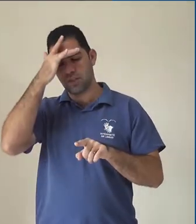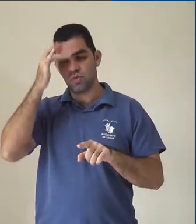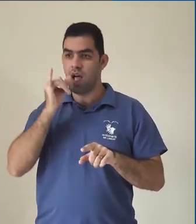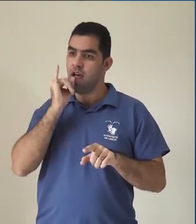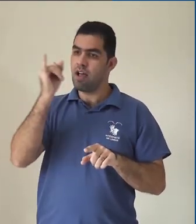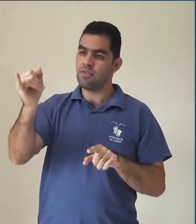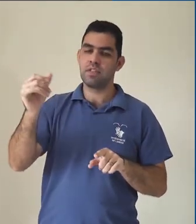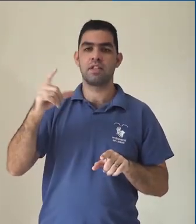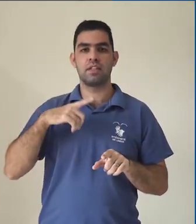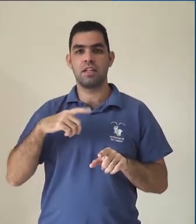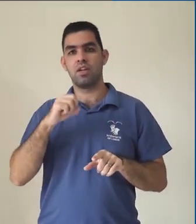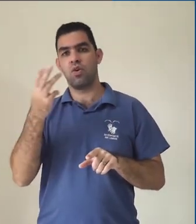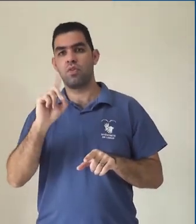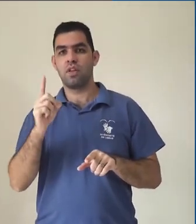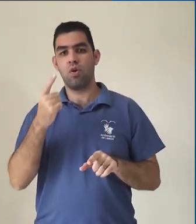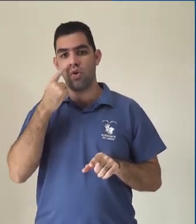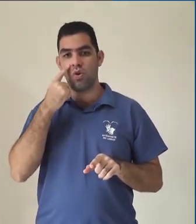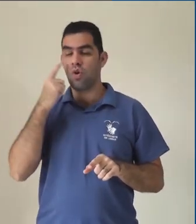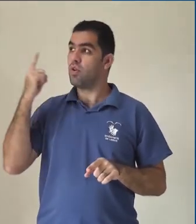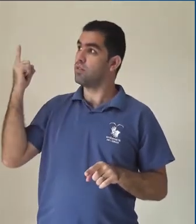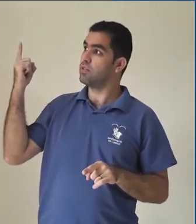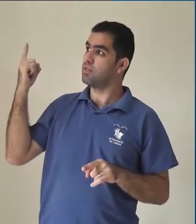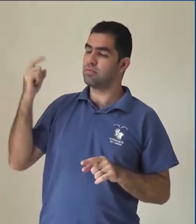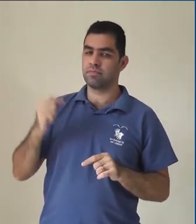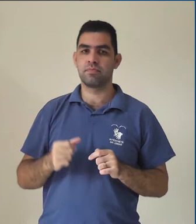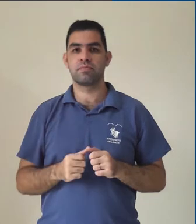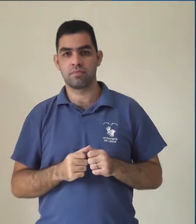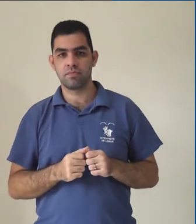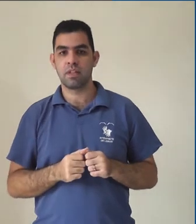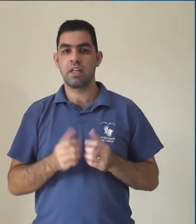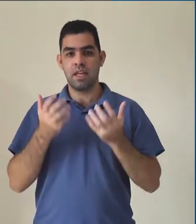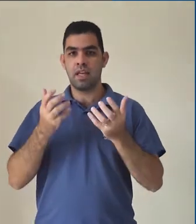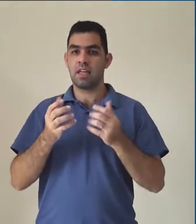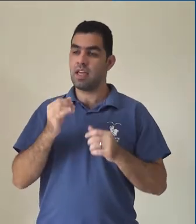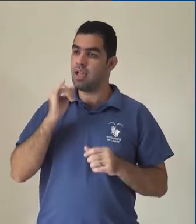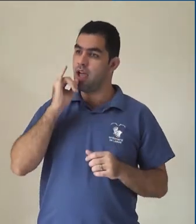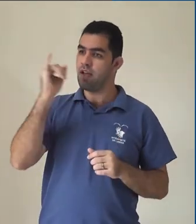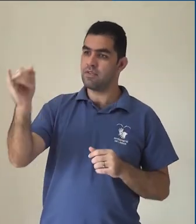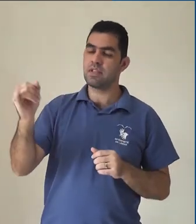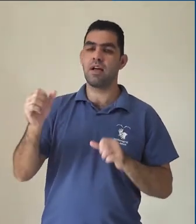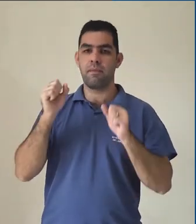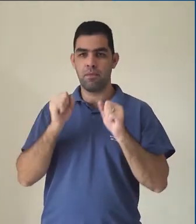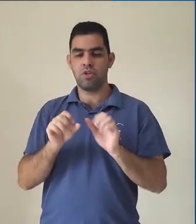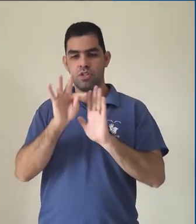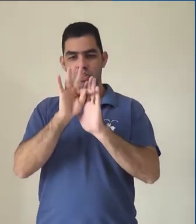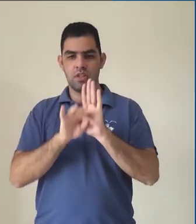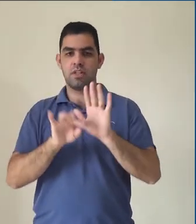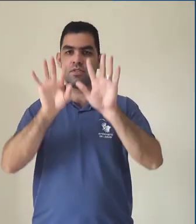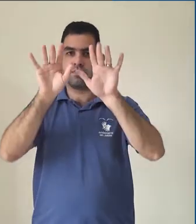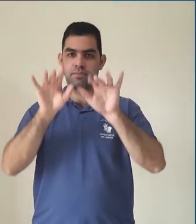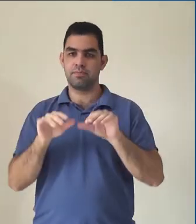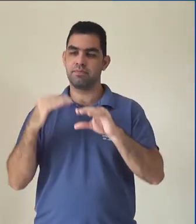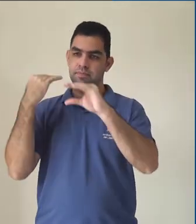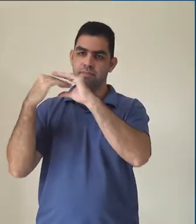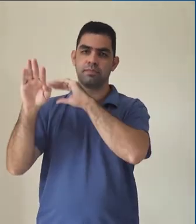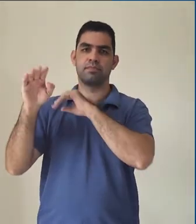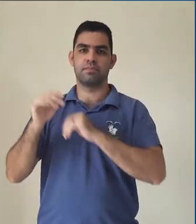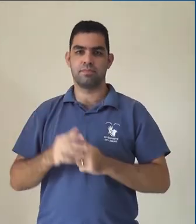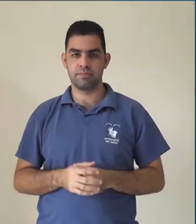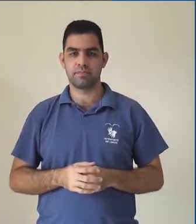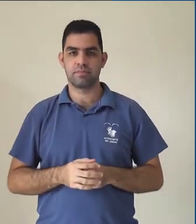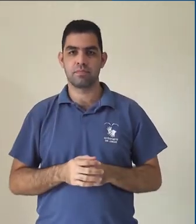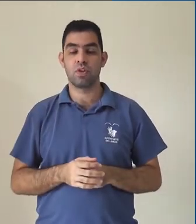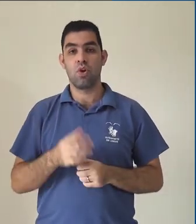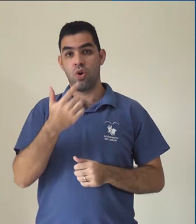compartilhamento com o seu contato por um e-mail, e caso queira notificar, poderá enviar uma mensagem personalizada no corpo do e-mail.